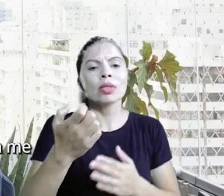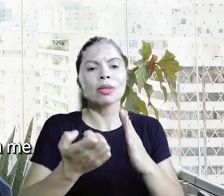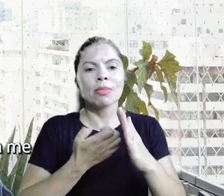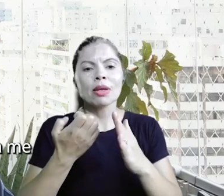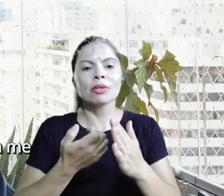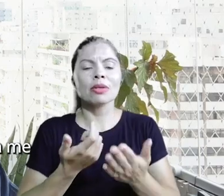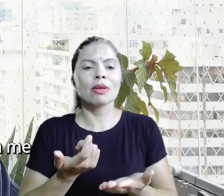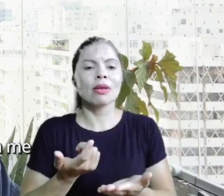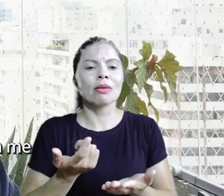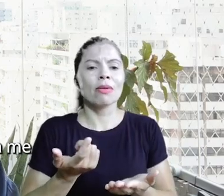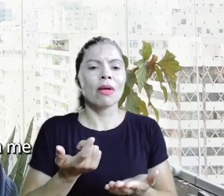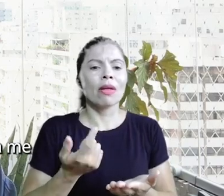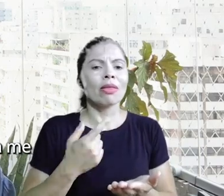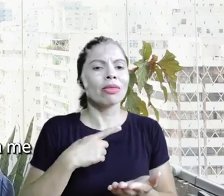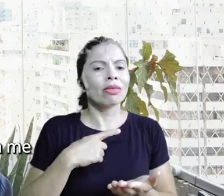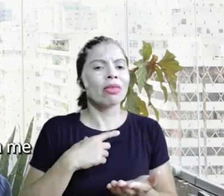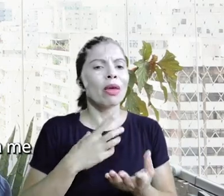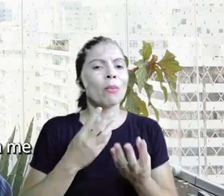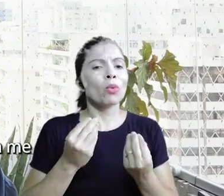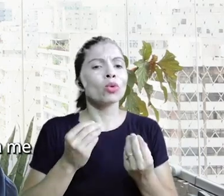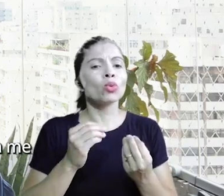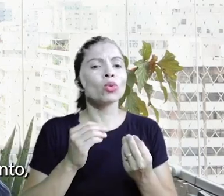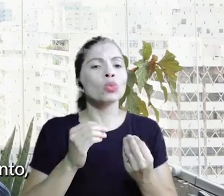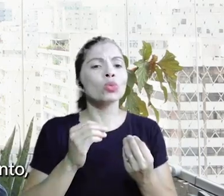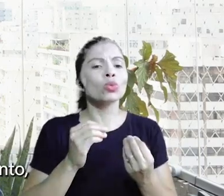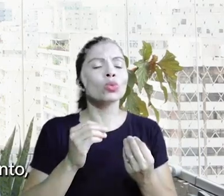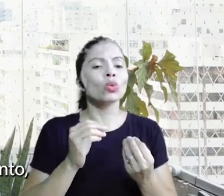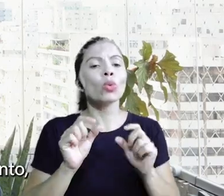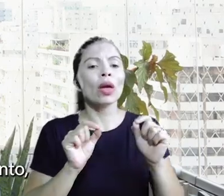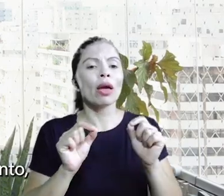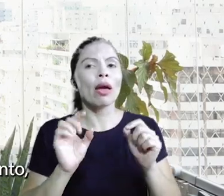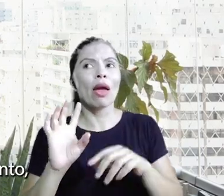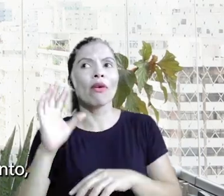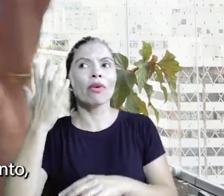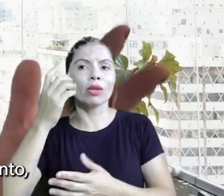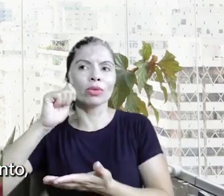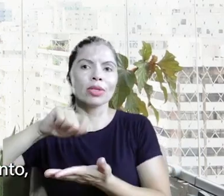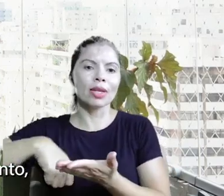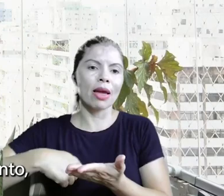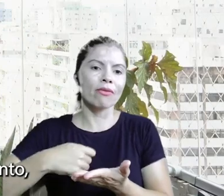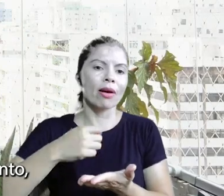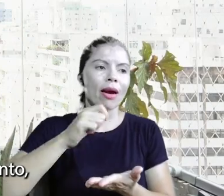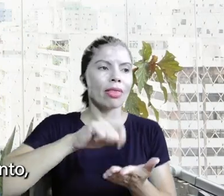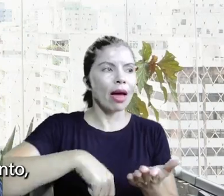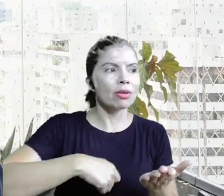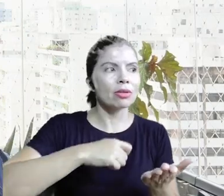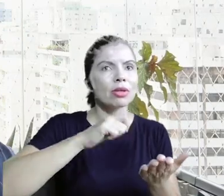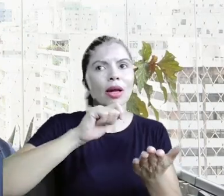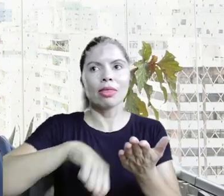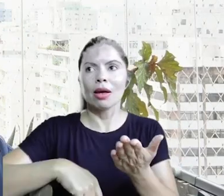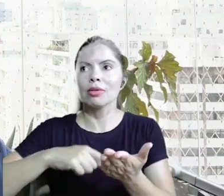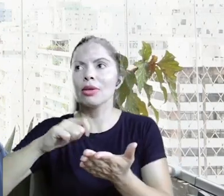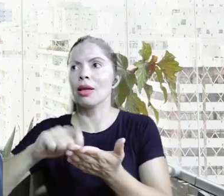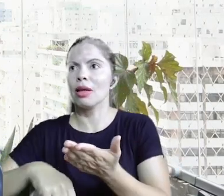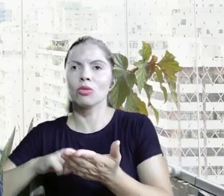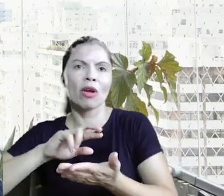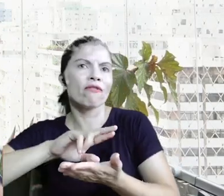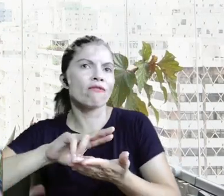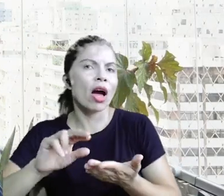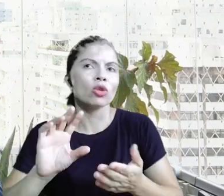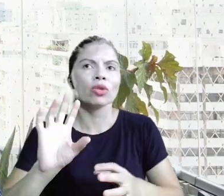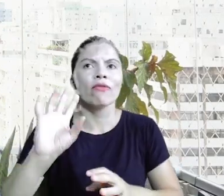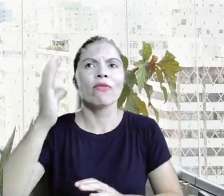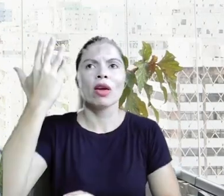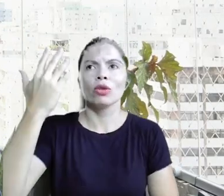nessas aceleradoras assim de startups e lá tem muito esse negócio de um evento se inscreva se cadastre para aquilo se